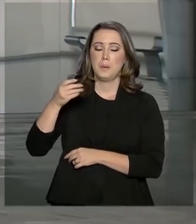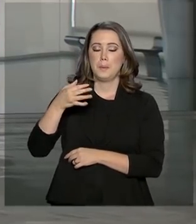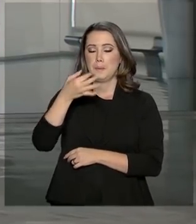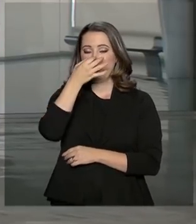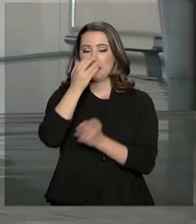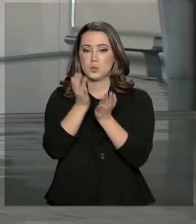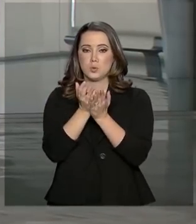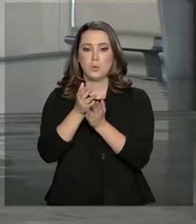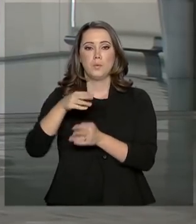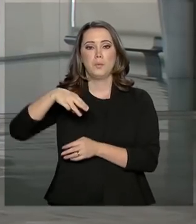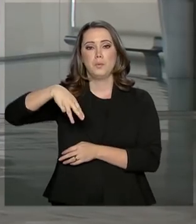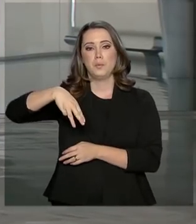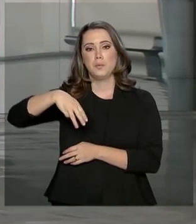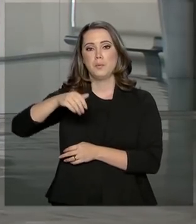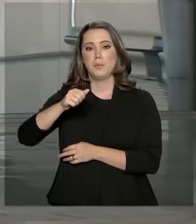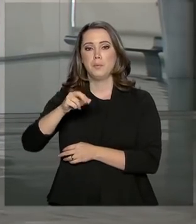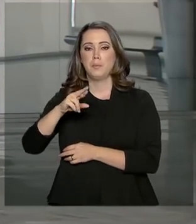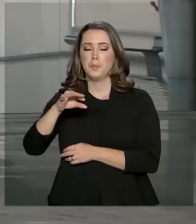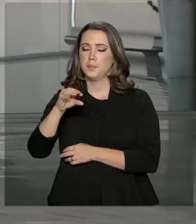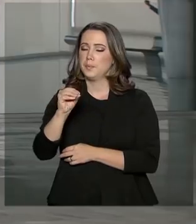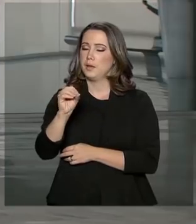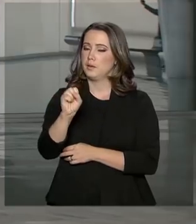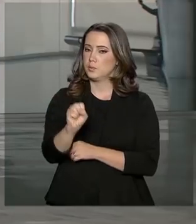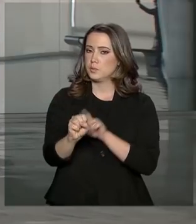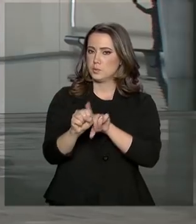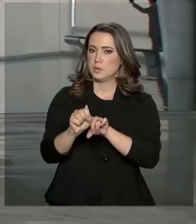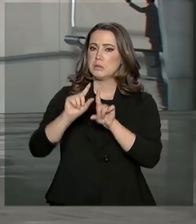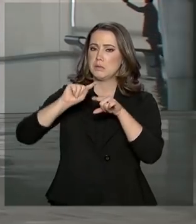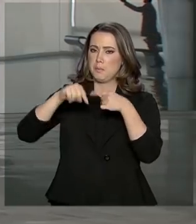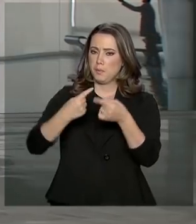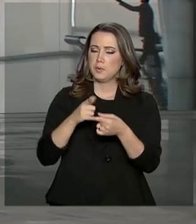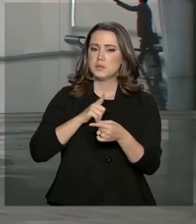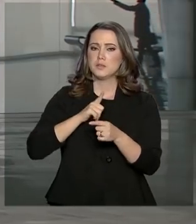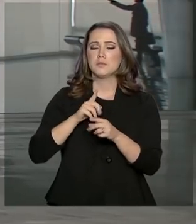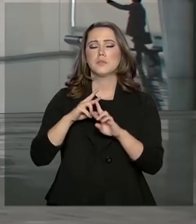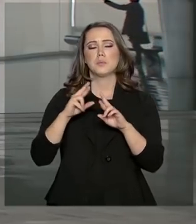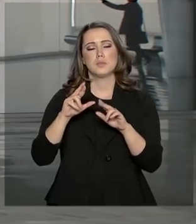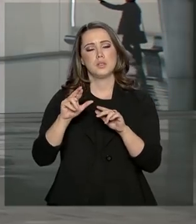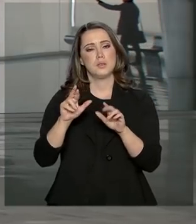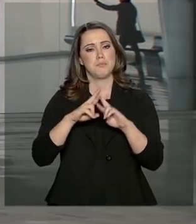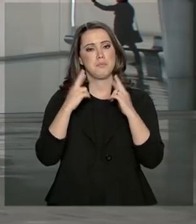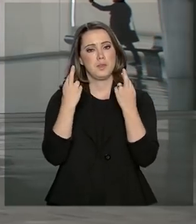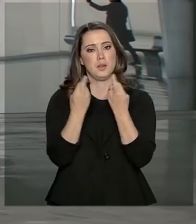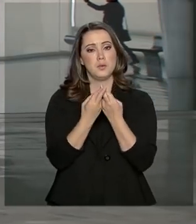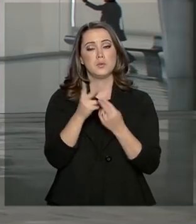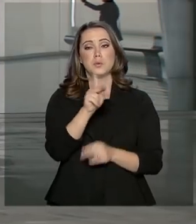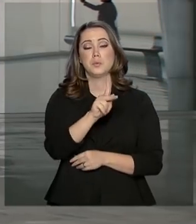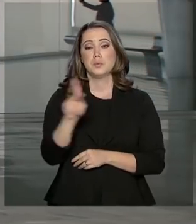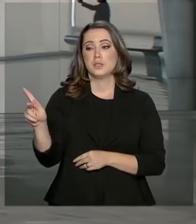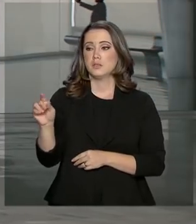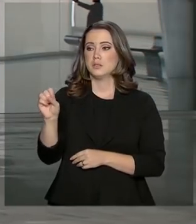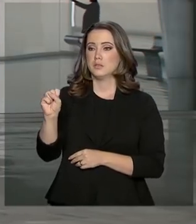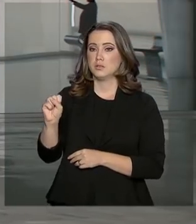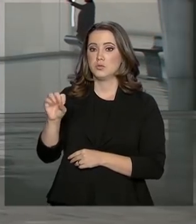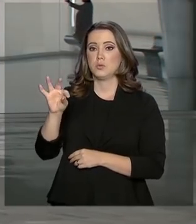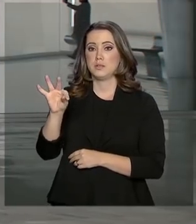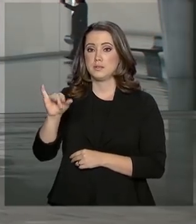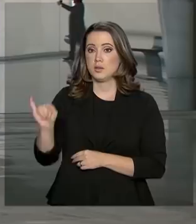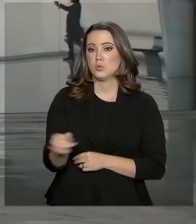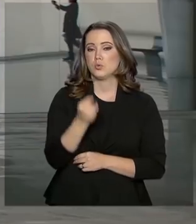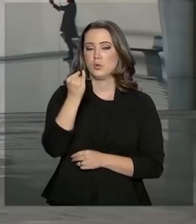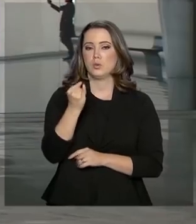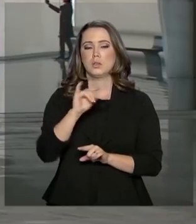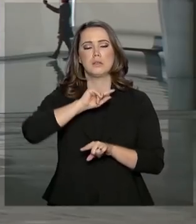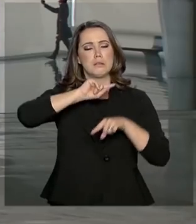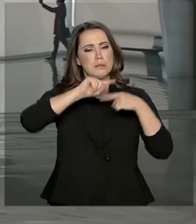Às nove horas, reunião com João Otávio de Noronha, presidente do Superior Tribunal de Justiça. Na